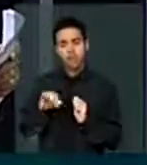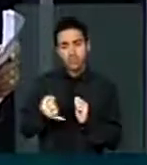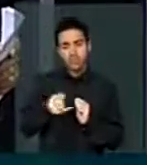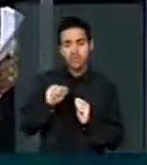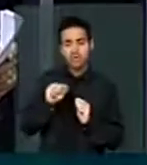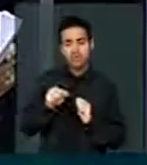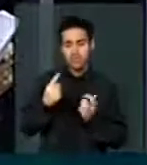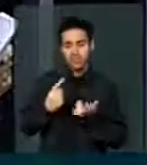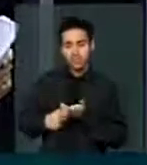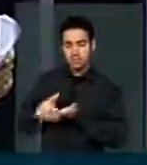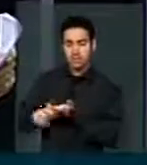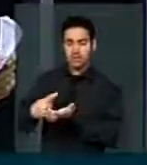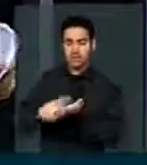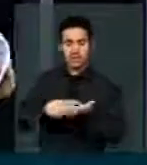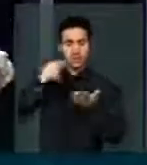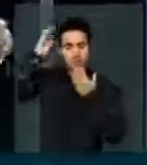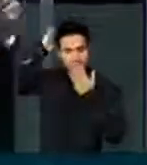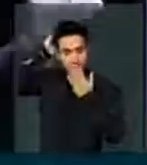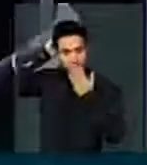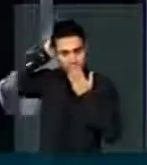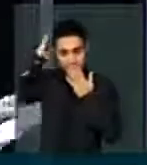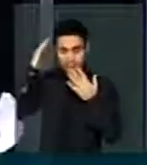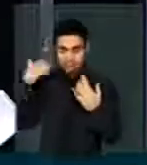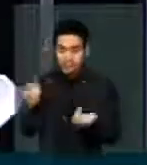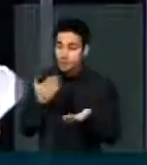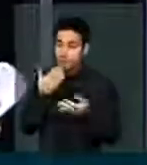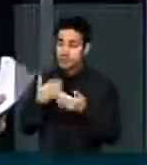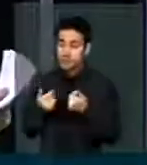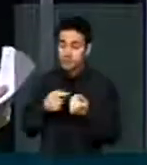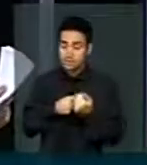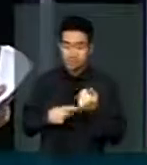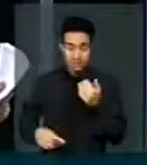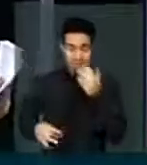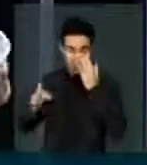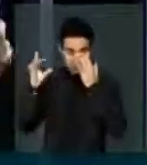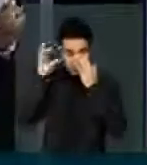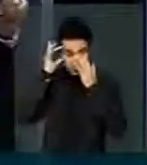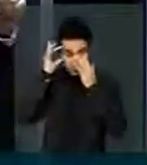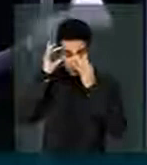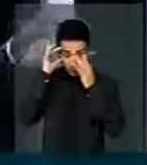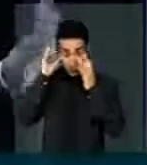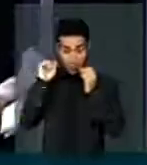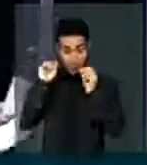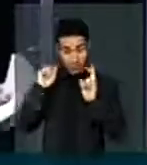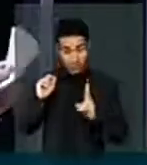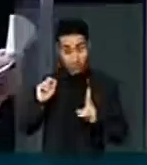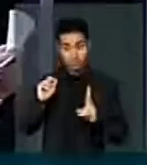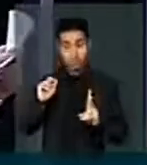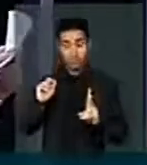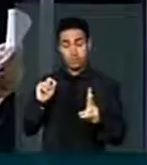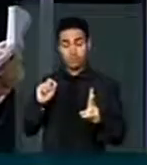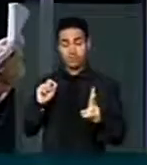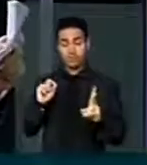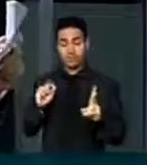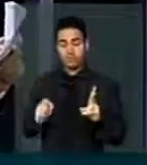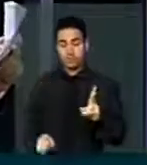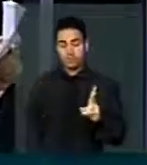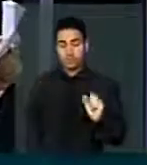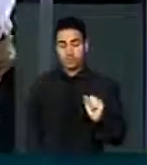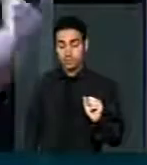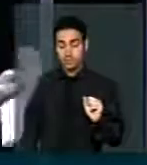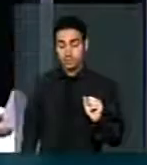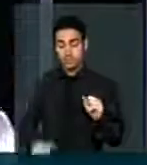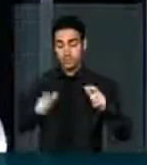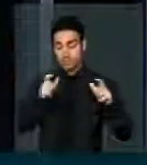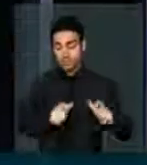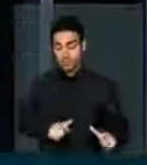demarcadas. Então, faço um apelo que a Presidente da República dê sequência àquelas áreas